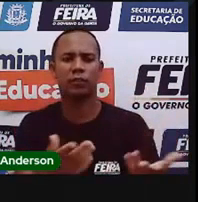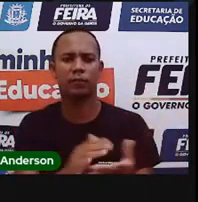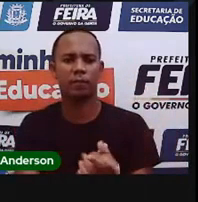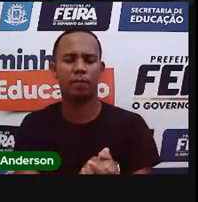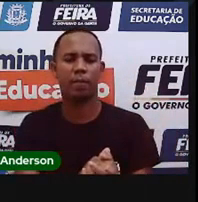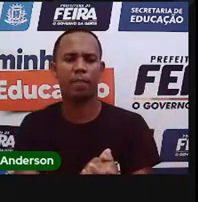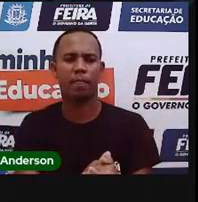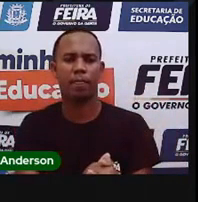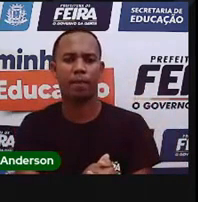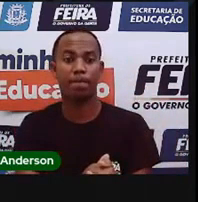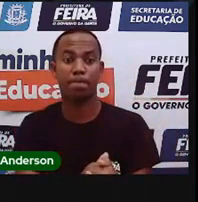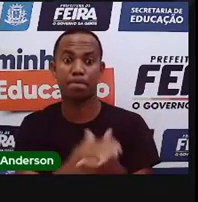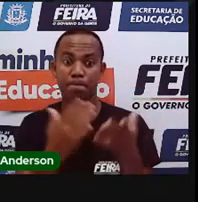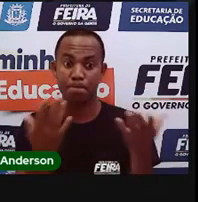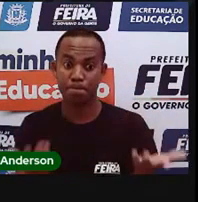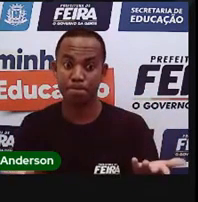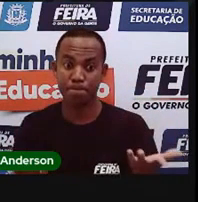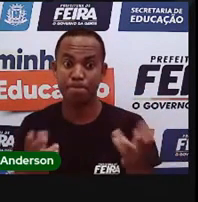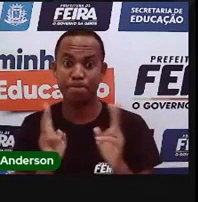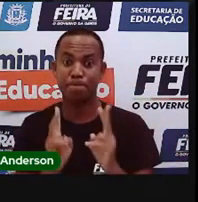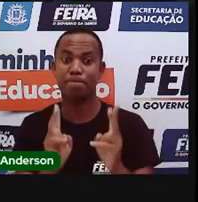E como sempre